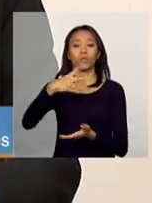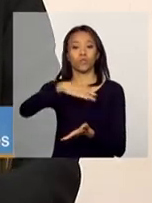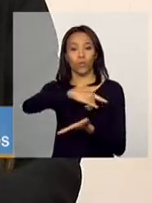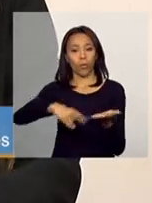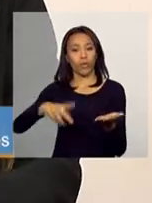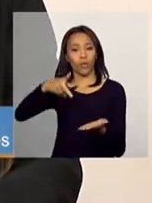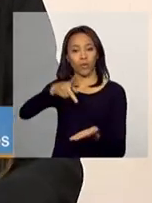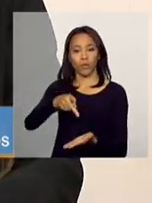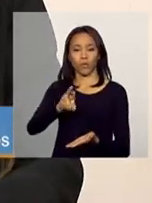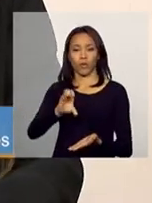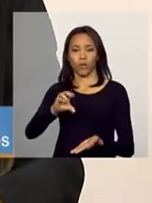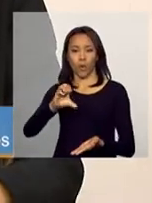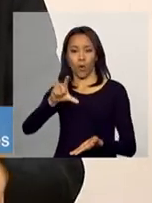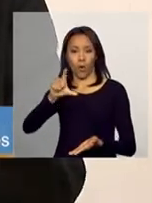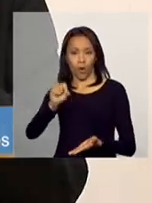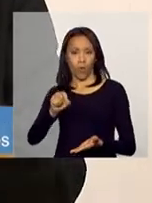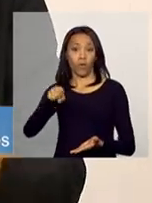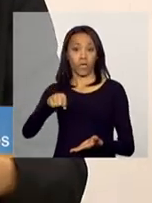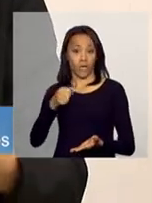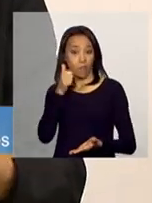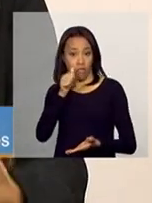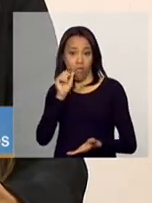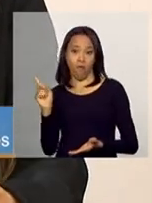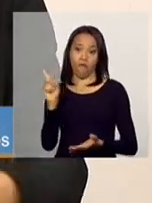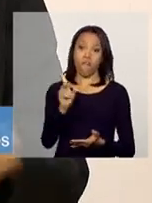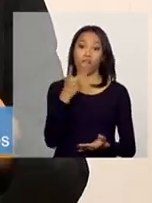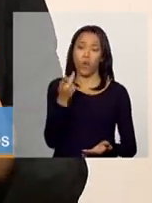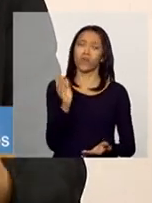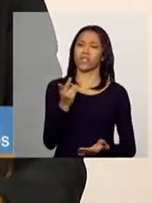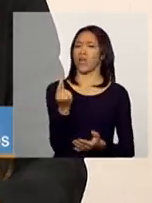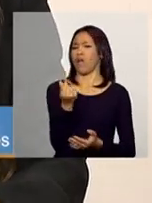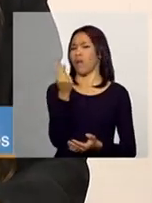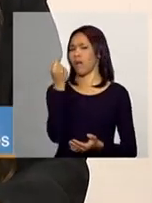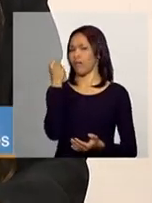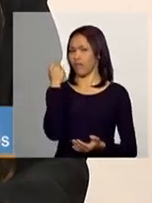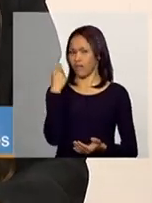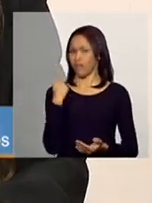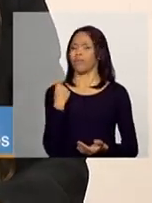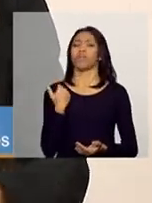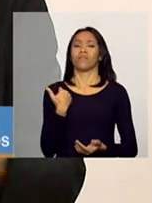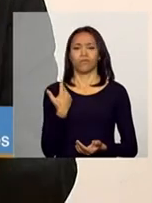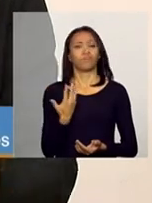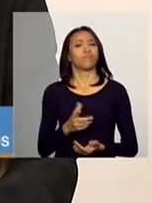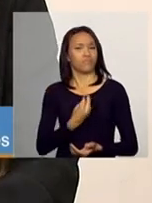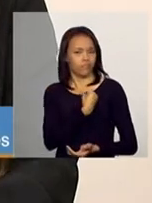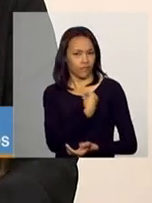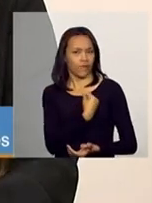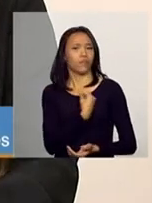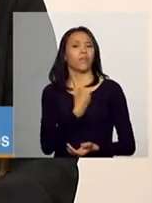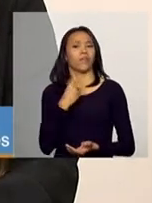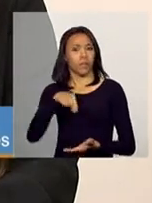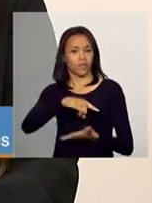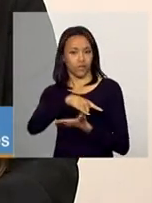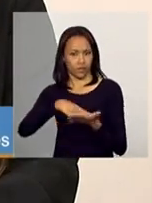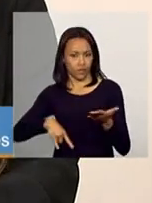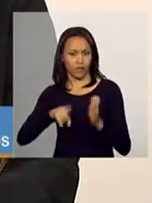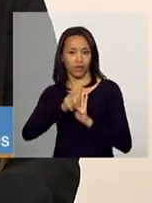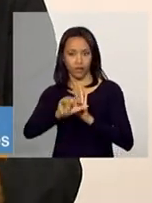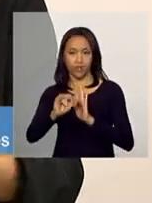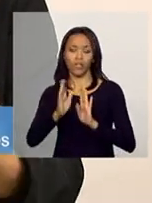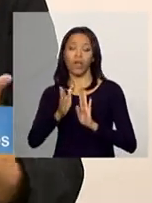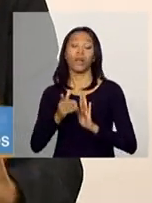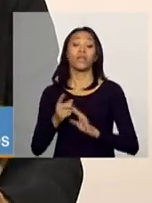Bruna disse que é uma legislação que já existe, uma orientação que já existe aos municípios, nós publicamos essa instrução operacional.